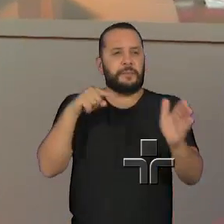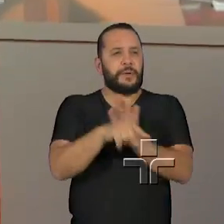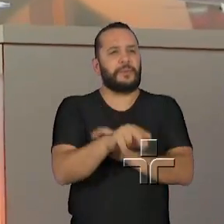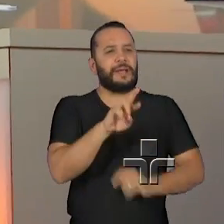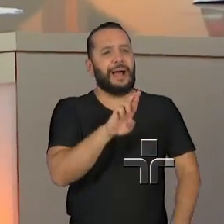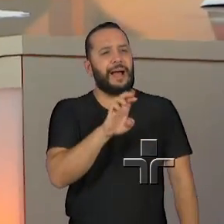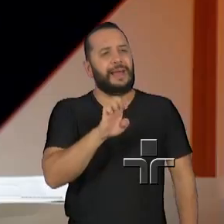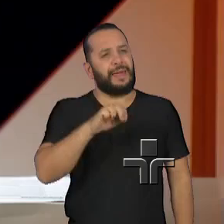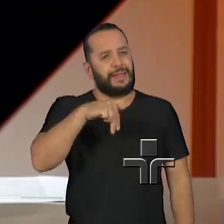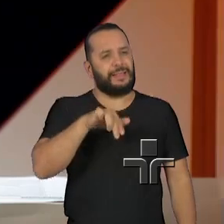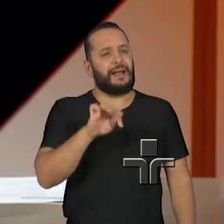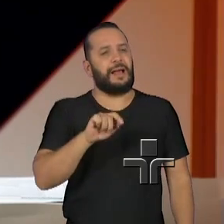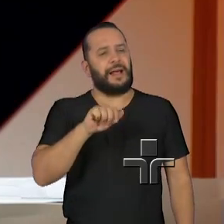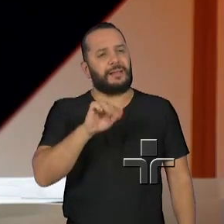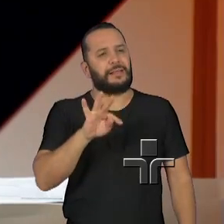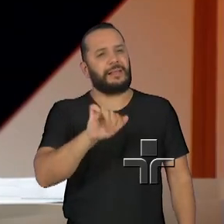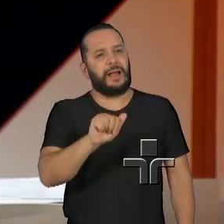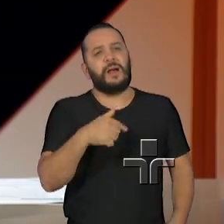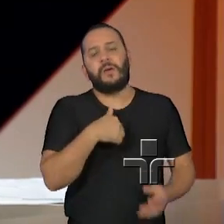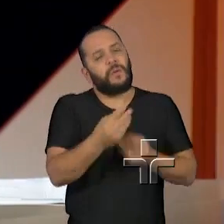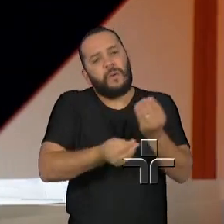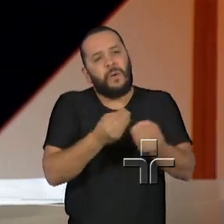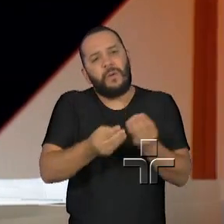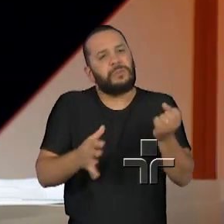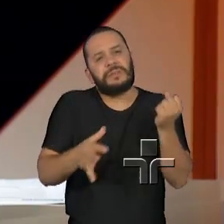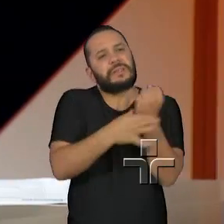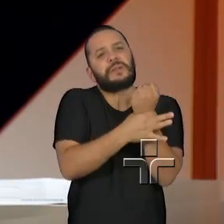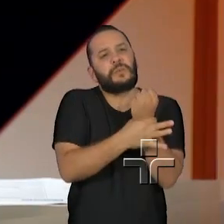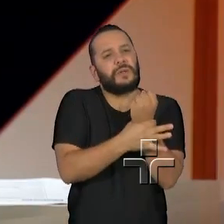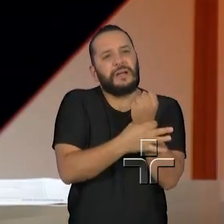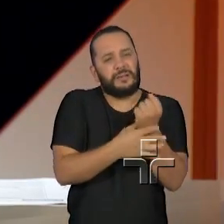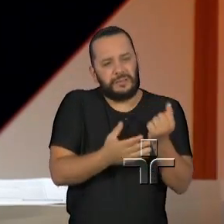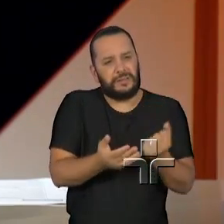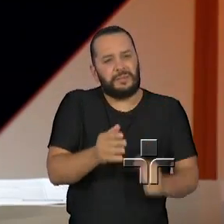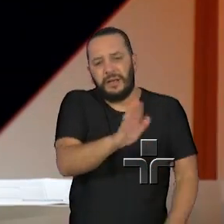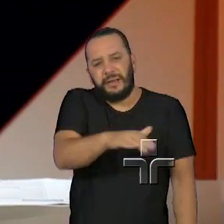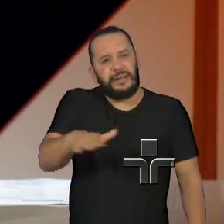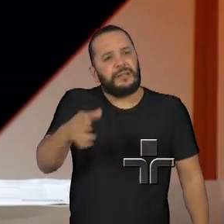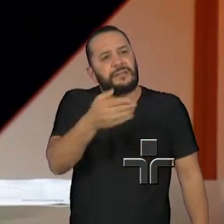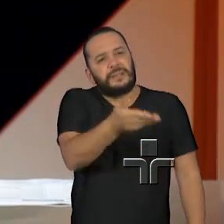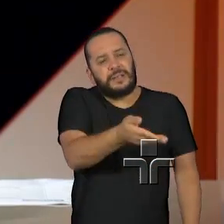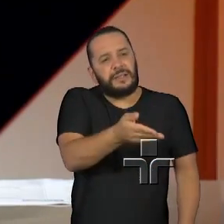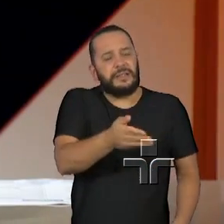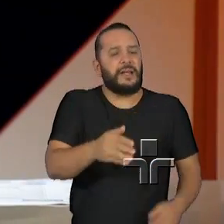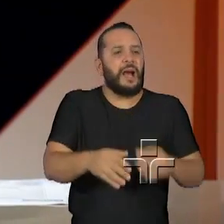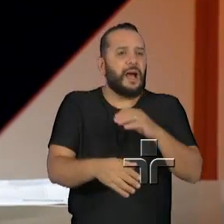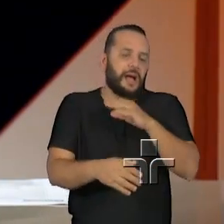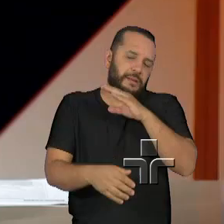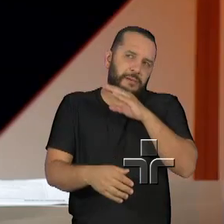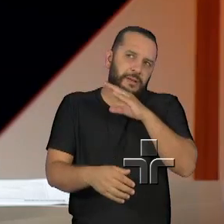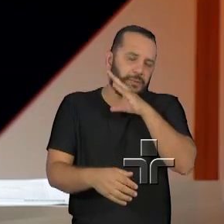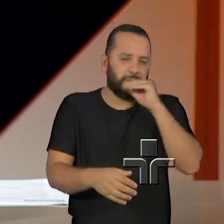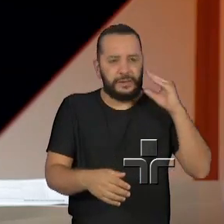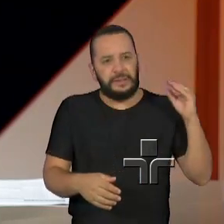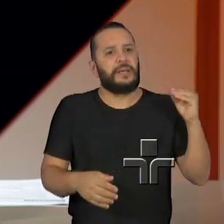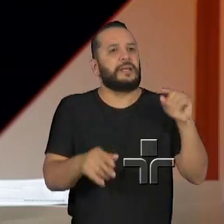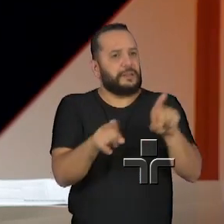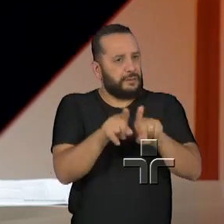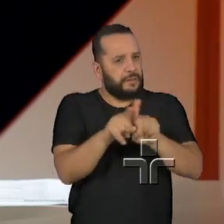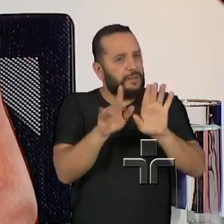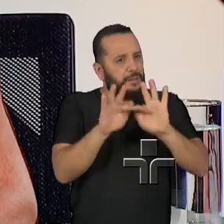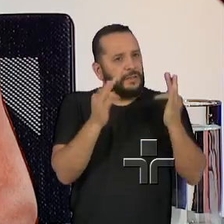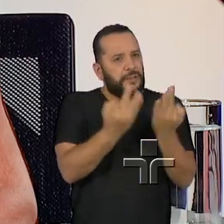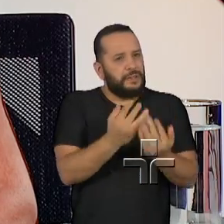Renata, como é que é feita essa segurança mesmo para que as crianças, os adolescentes, as famílias, não